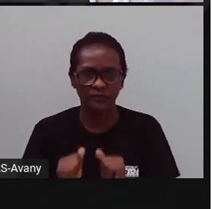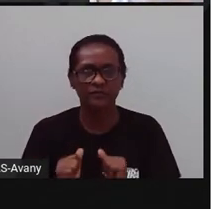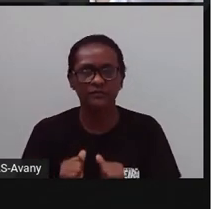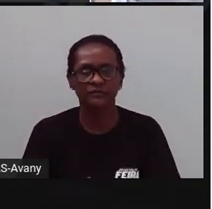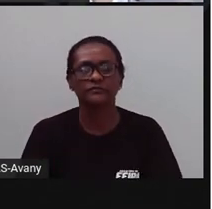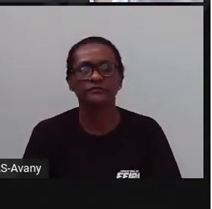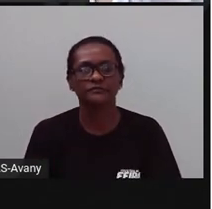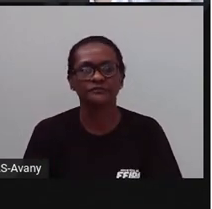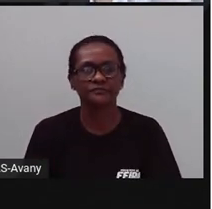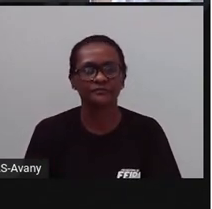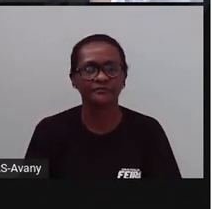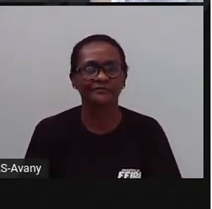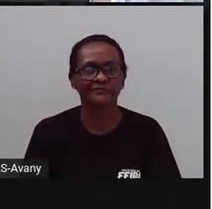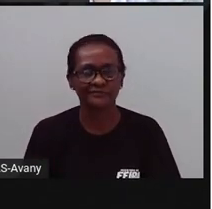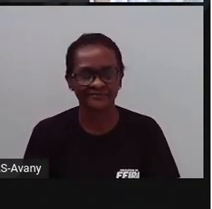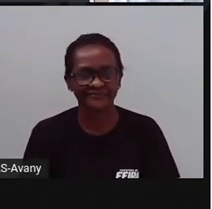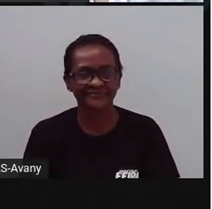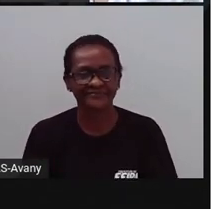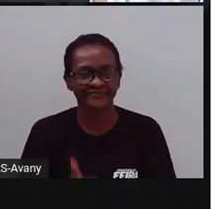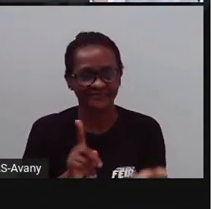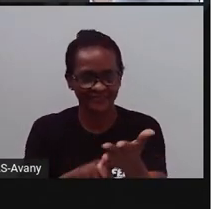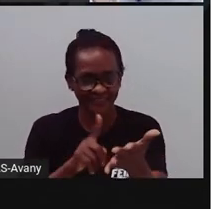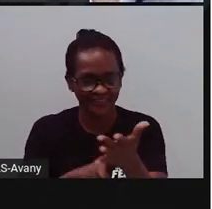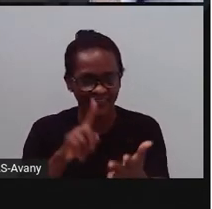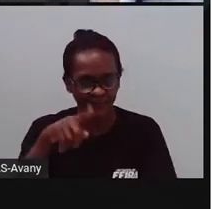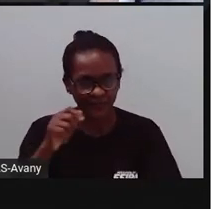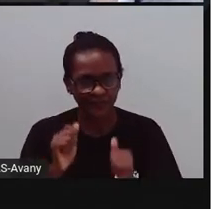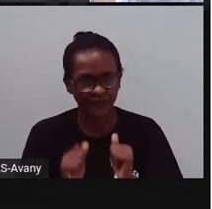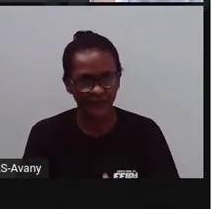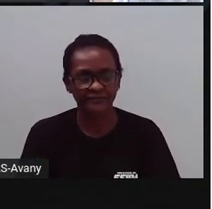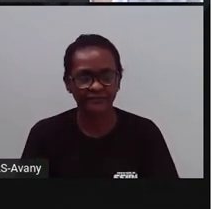me leve em algum museu. Eu quero conhecer algum museu. Tá bom?